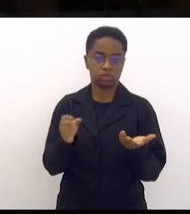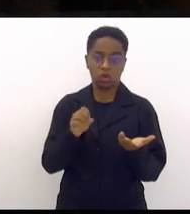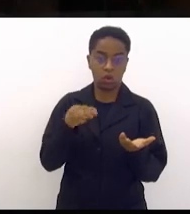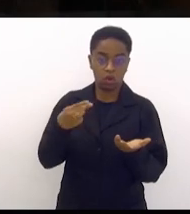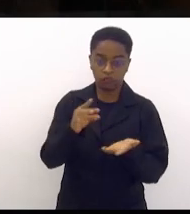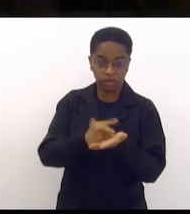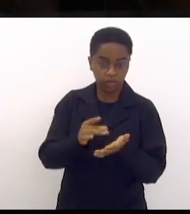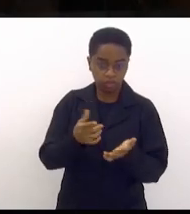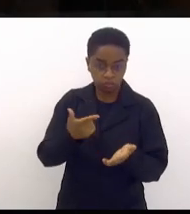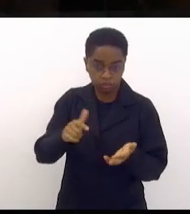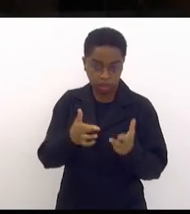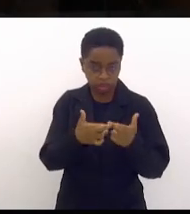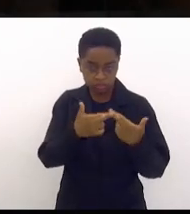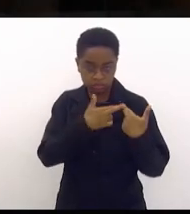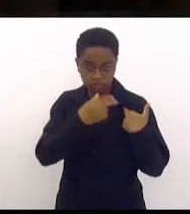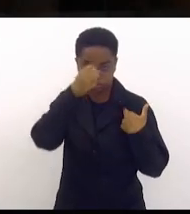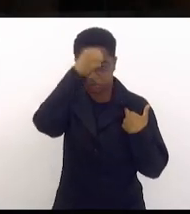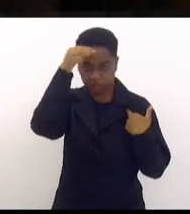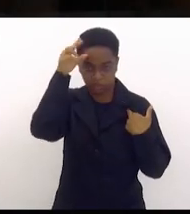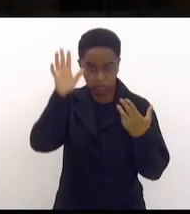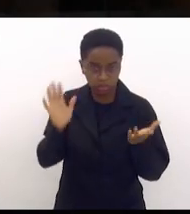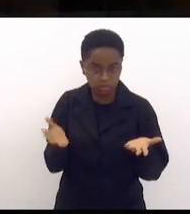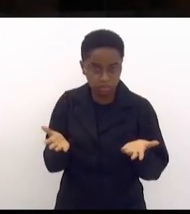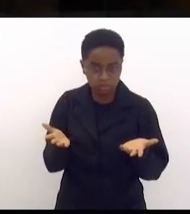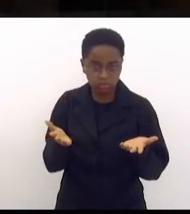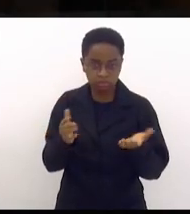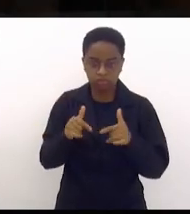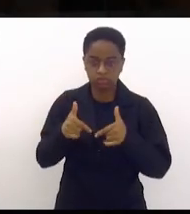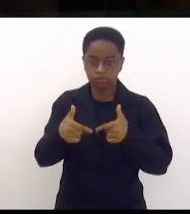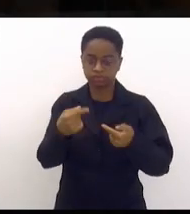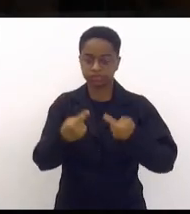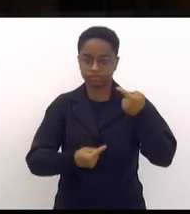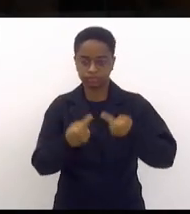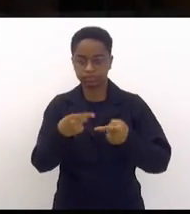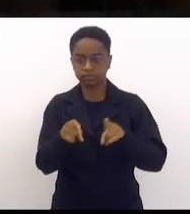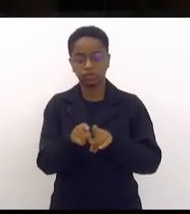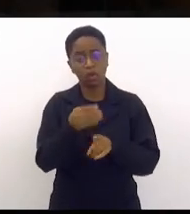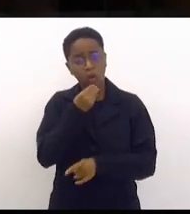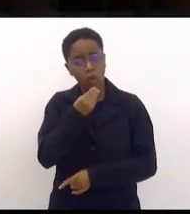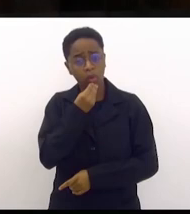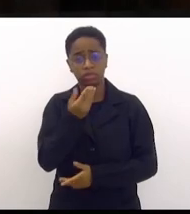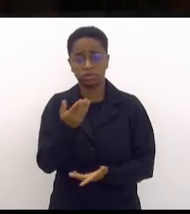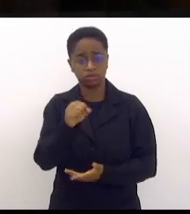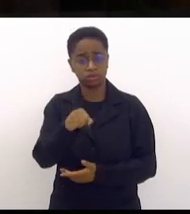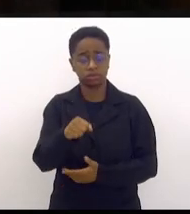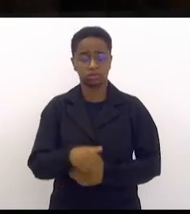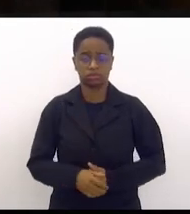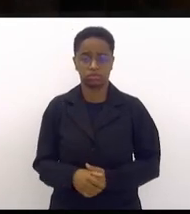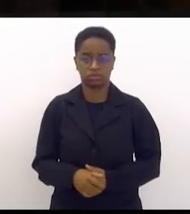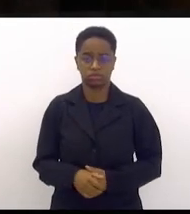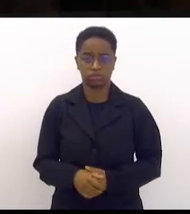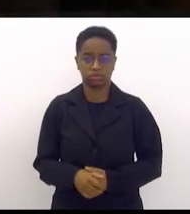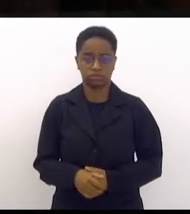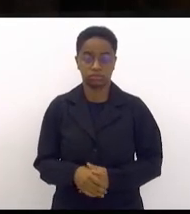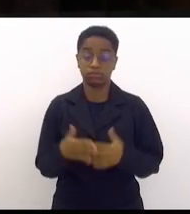é responsabilidade da Prefeitura também fazer esse debate. É óbvio que é. Então, é procurando